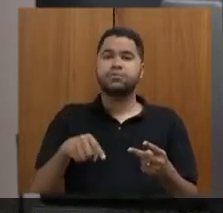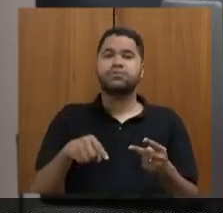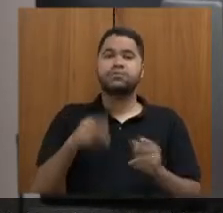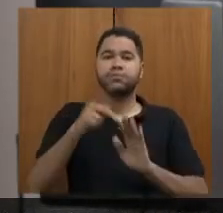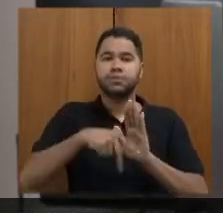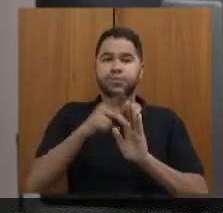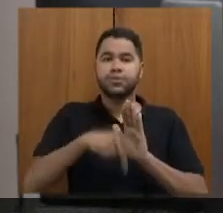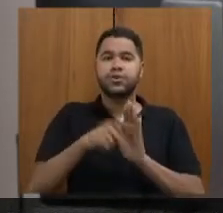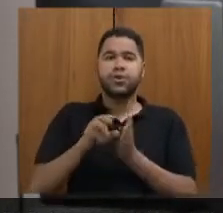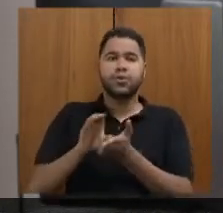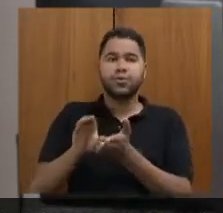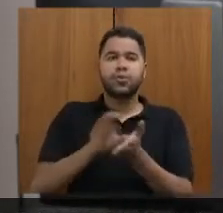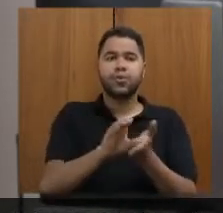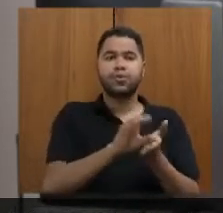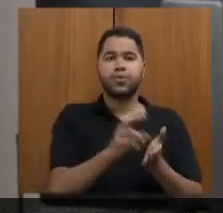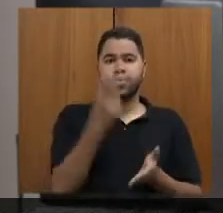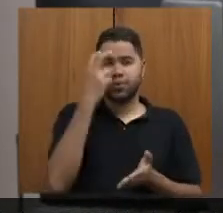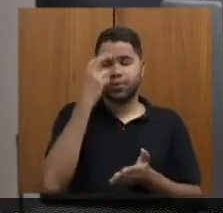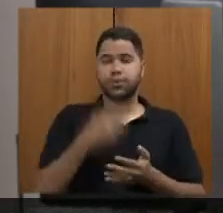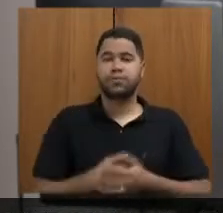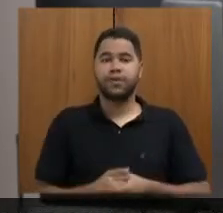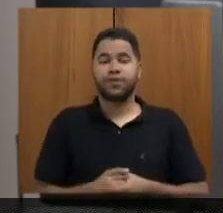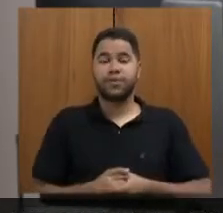o Fundo Estadual de Cultura. Pode passar?